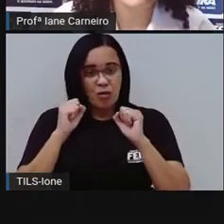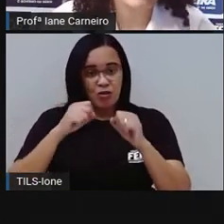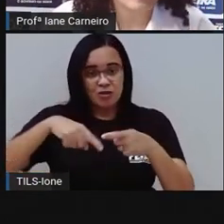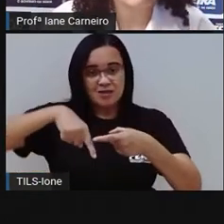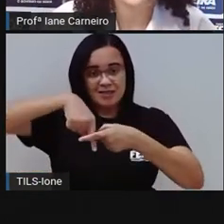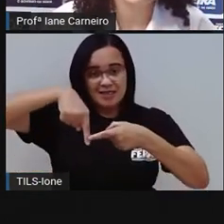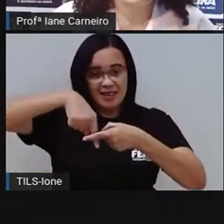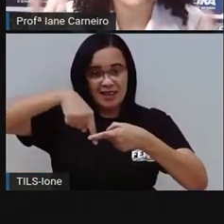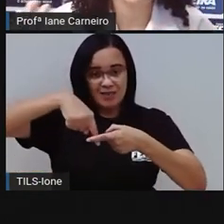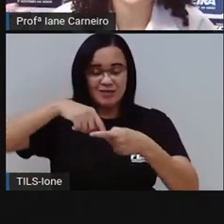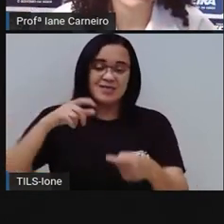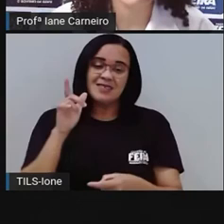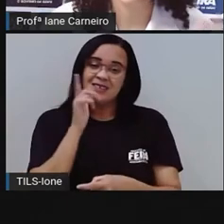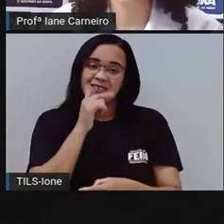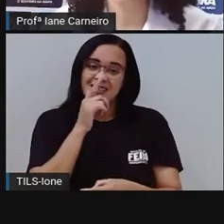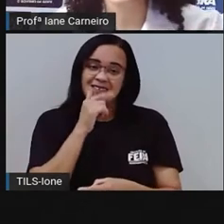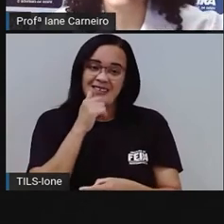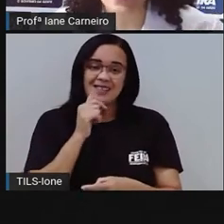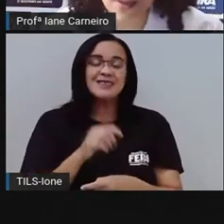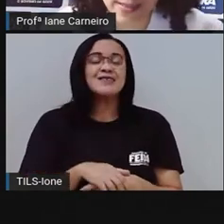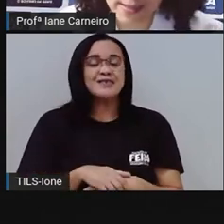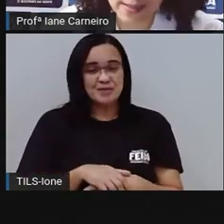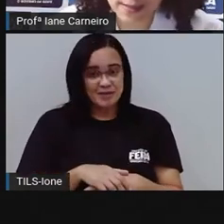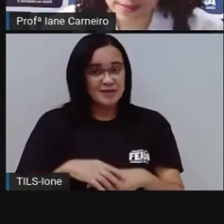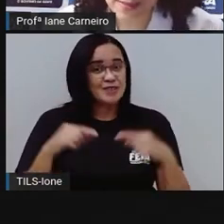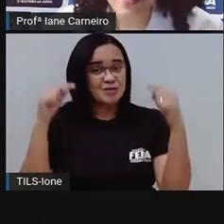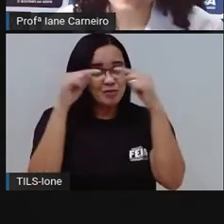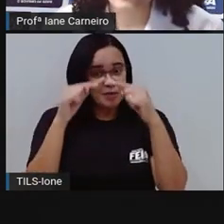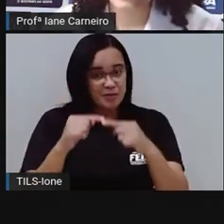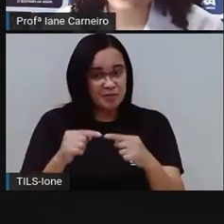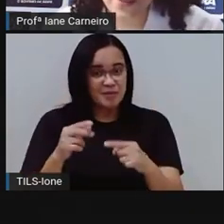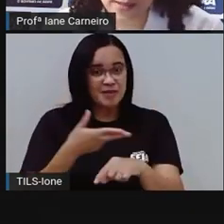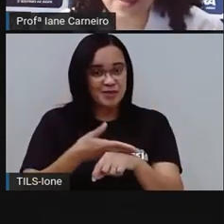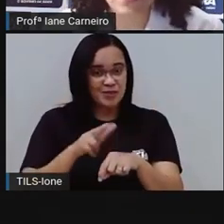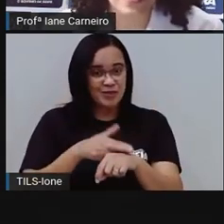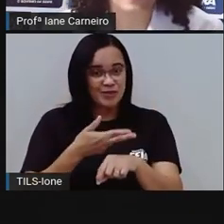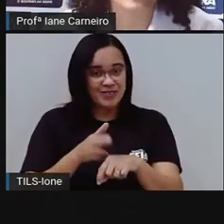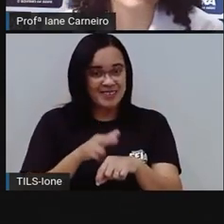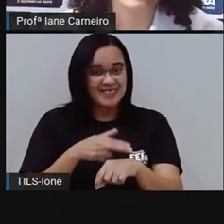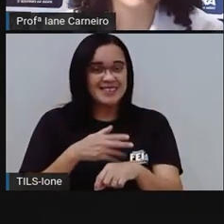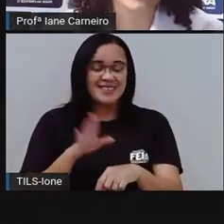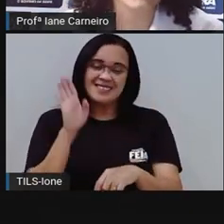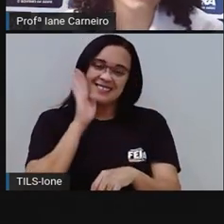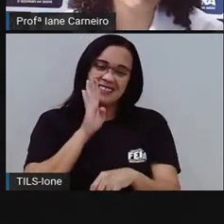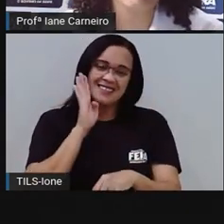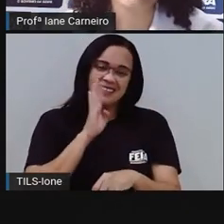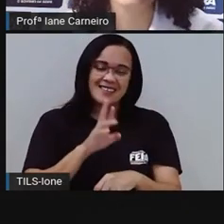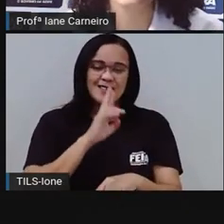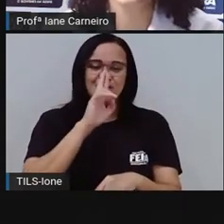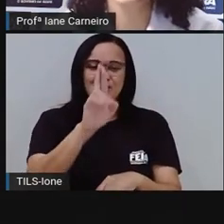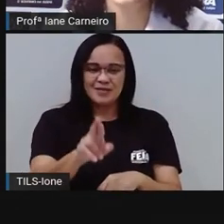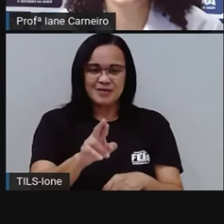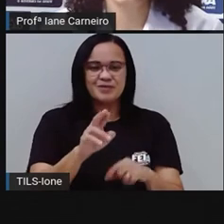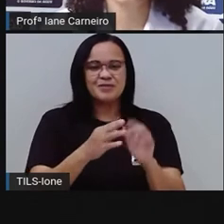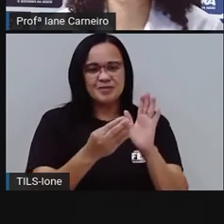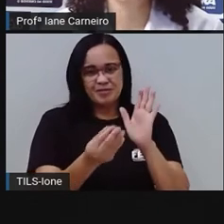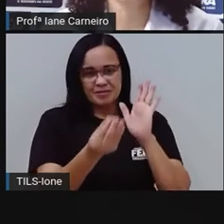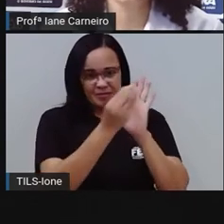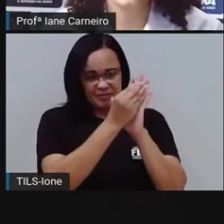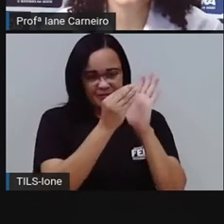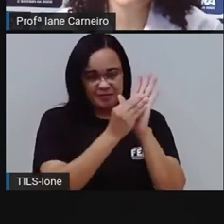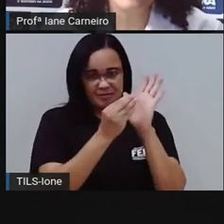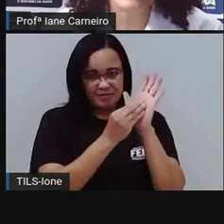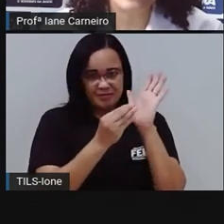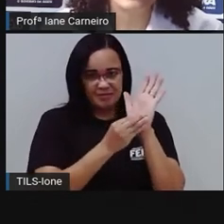de água e uma barra de tempo. Que legal essa, Escreveram a resposta? O